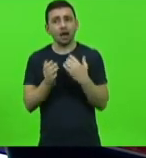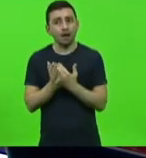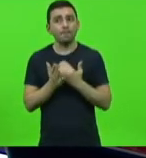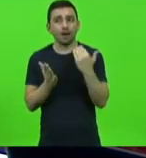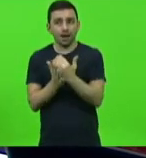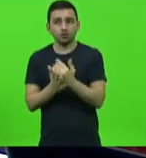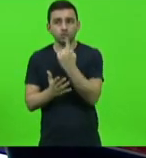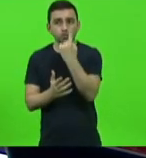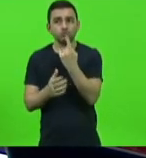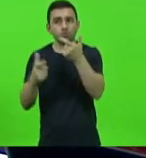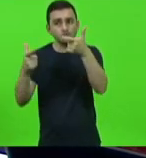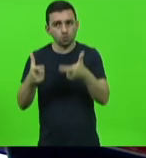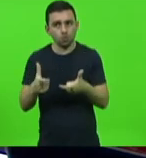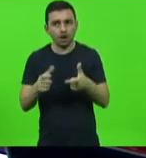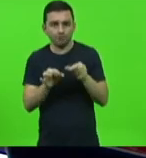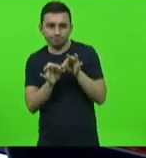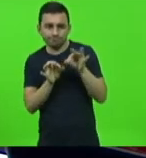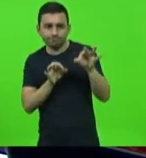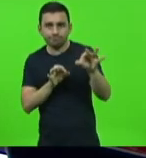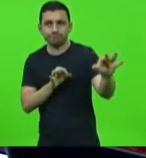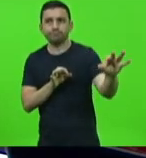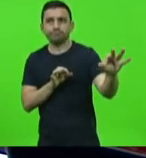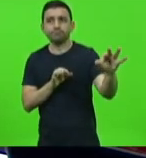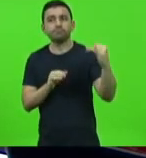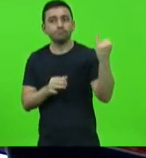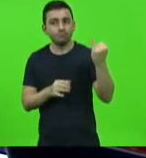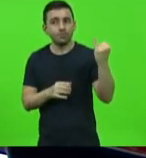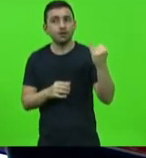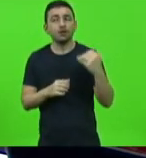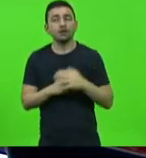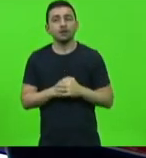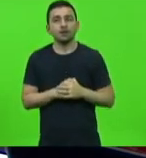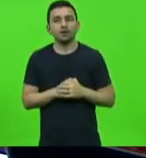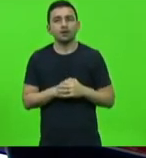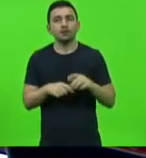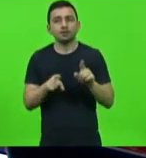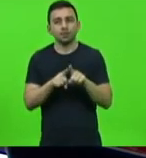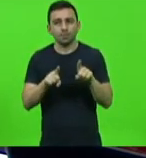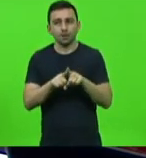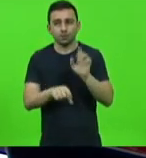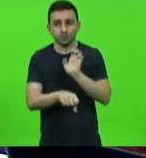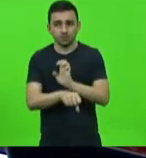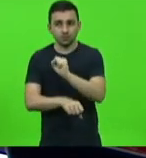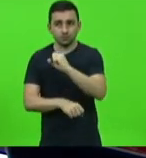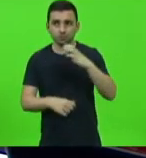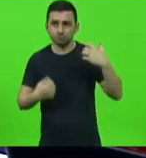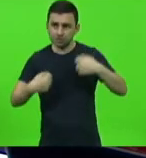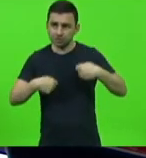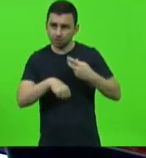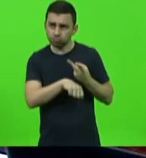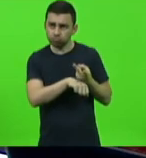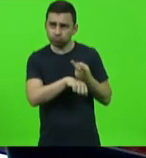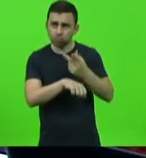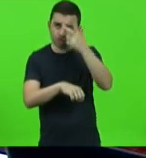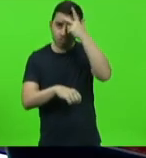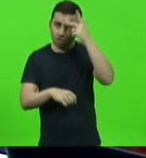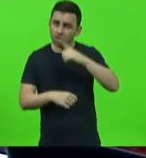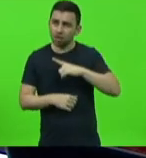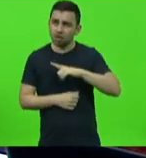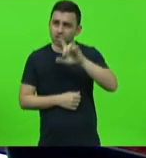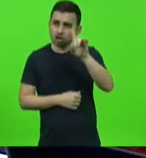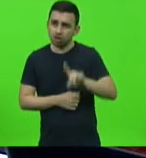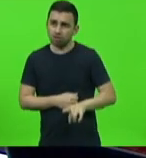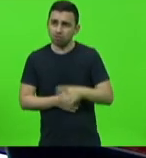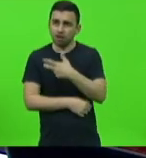centros no interior do estado e que o estado faça uma busca ativa dessas pessoas que tem o direito dessa vacina